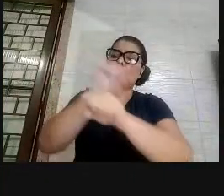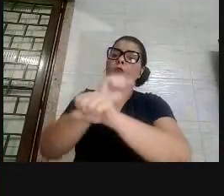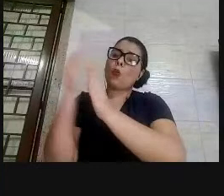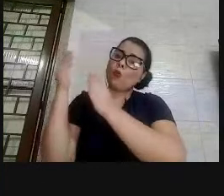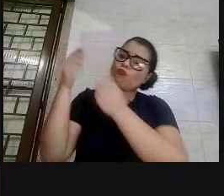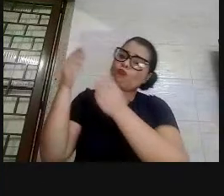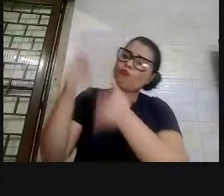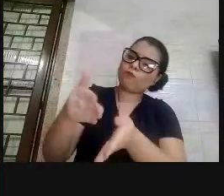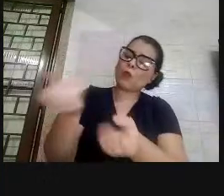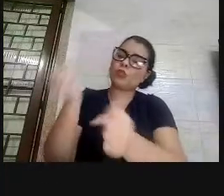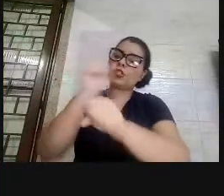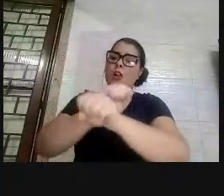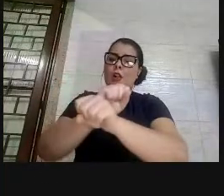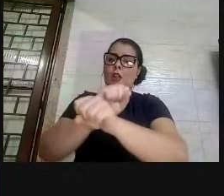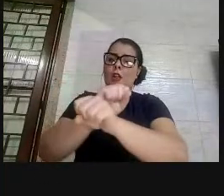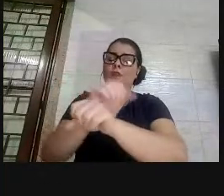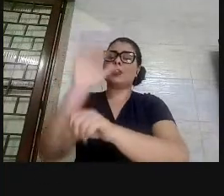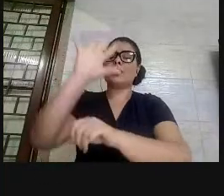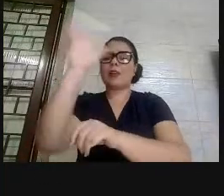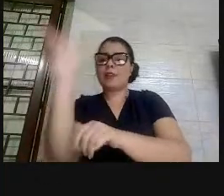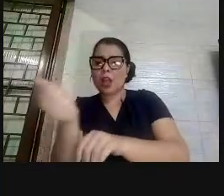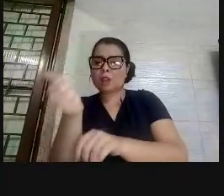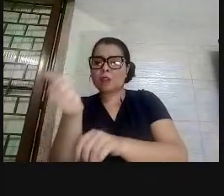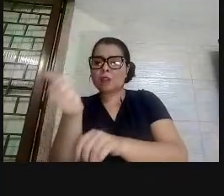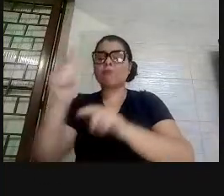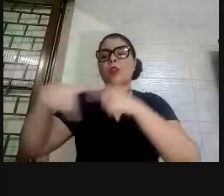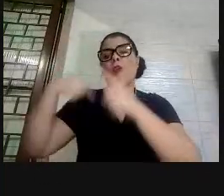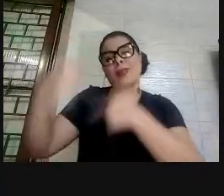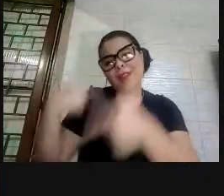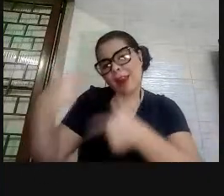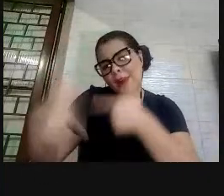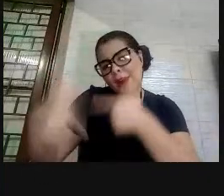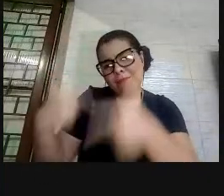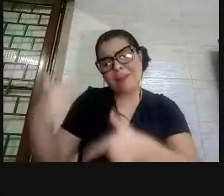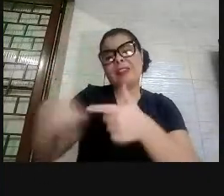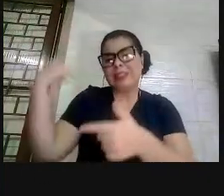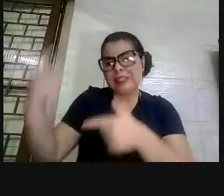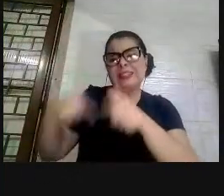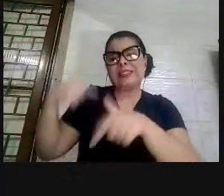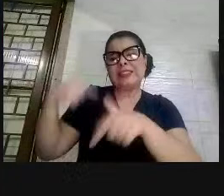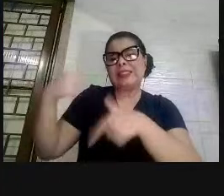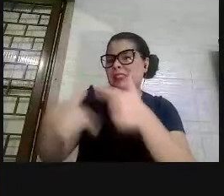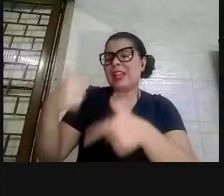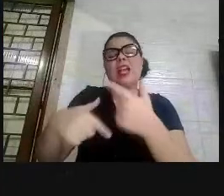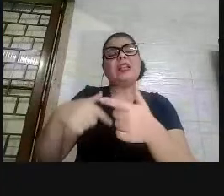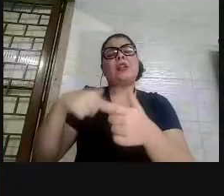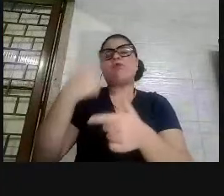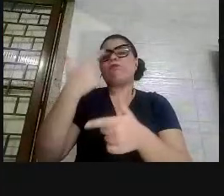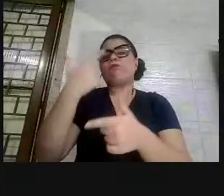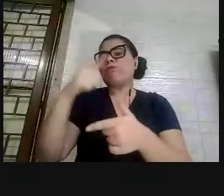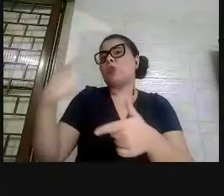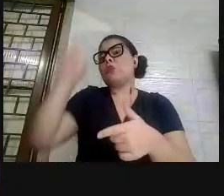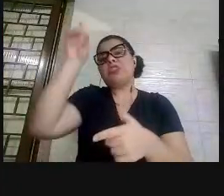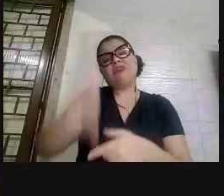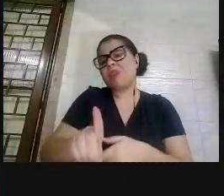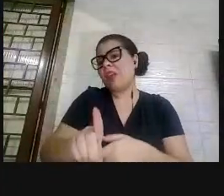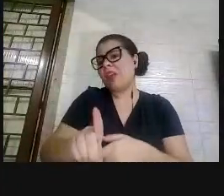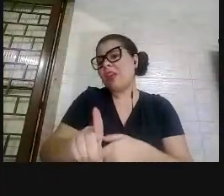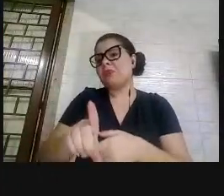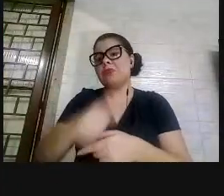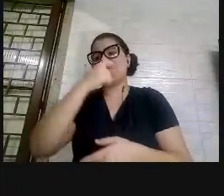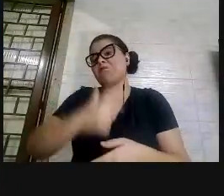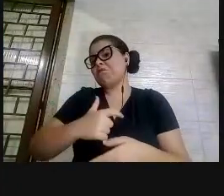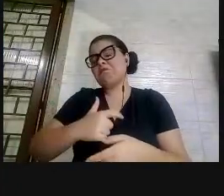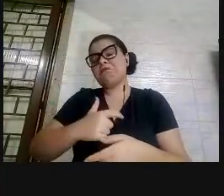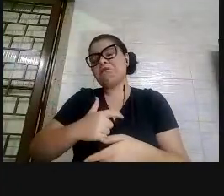africanos, em que eles trabalham na condição de escravos, sem direitos, sem cidadania, não são sujeitos,